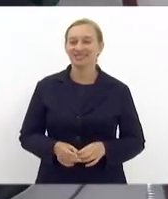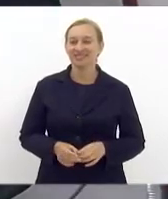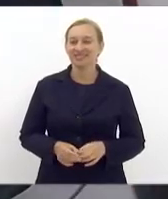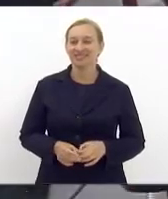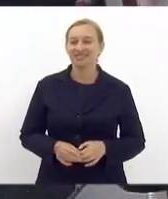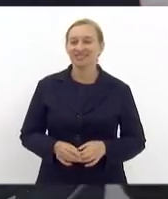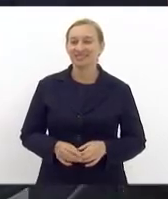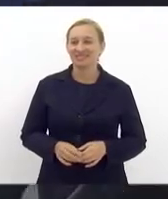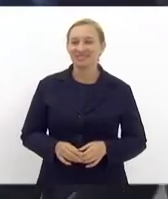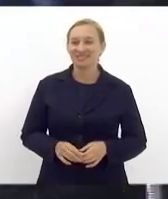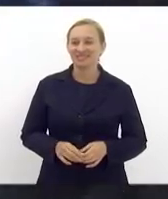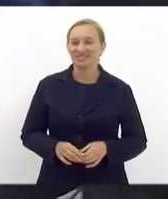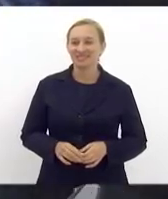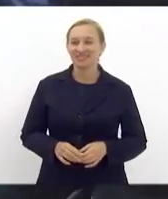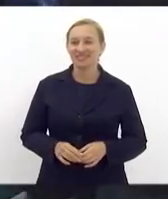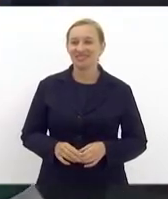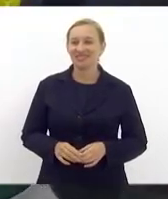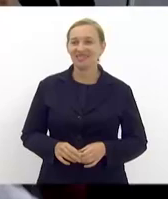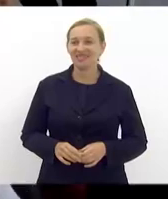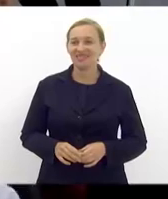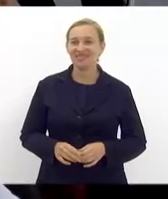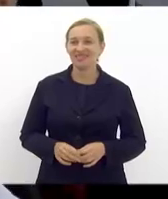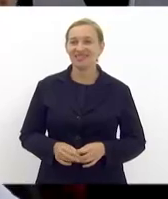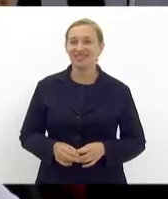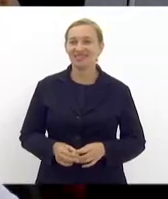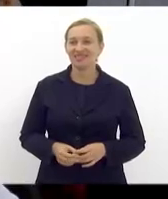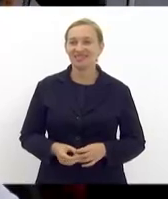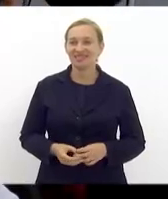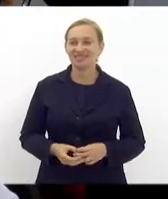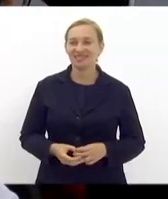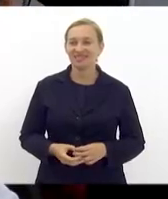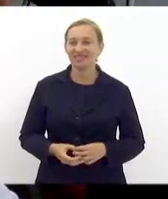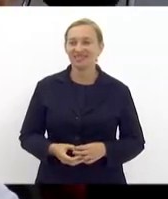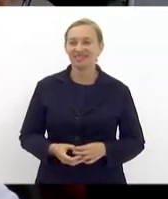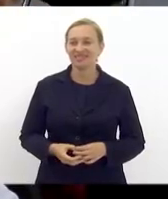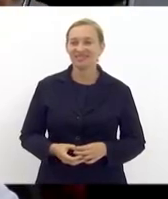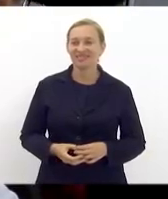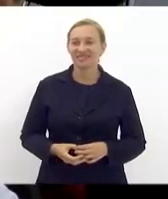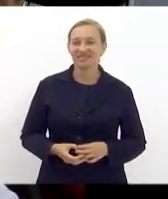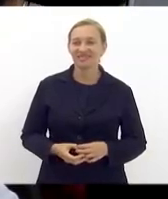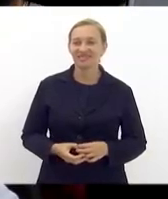Eu quero chamar a